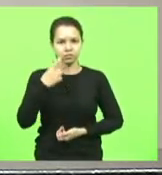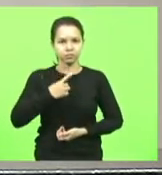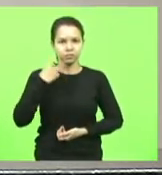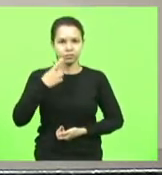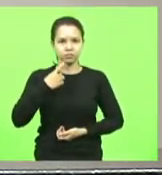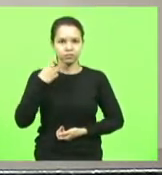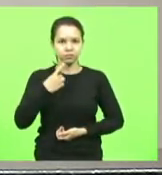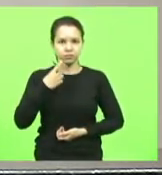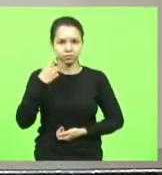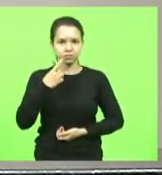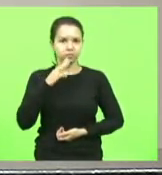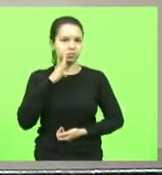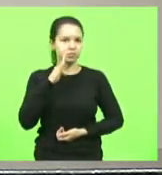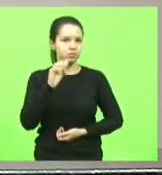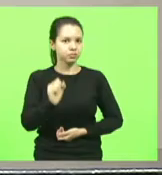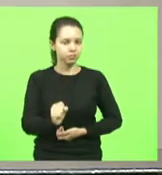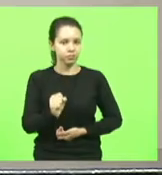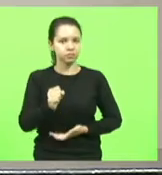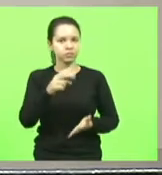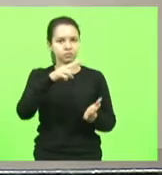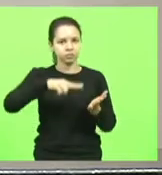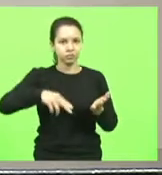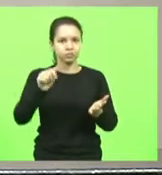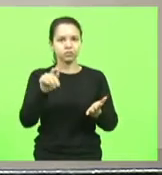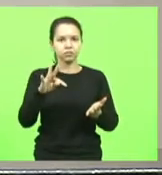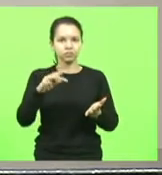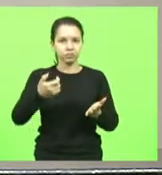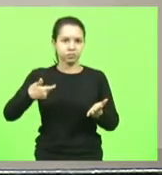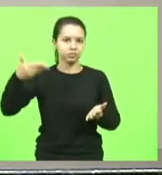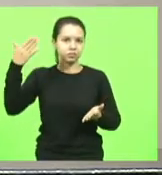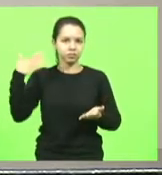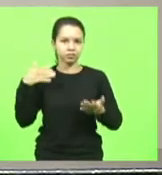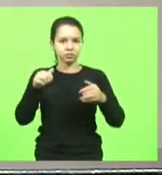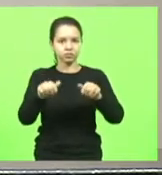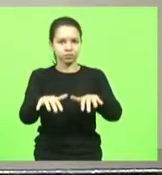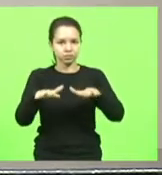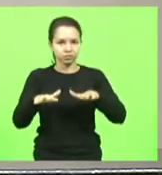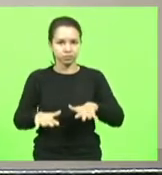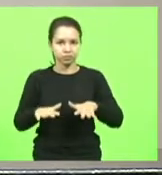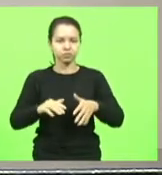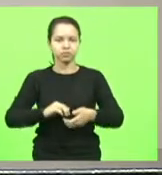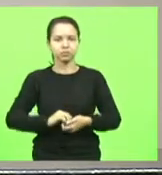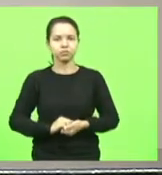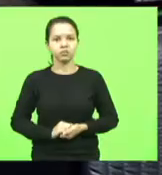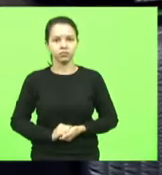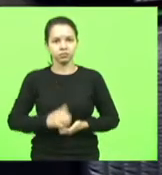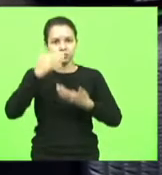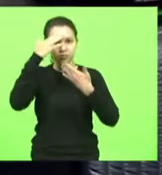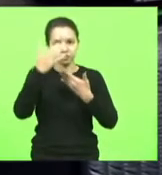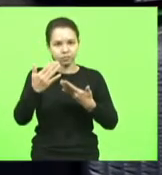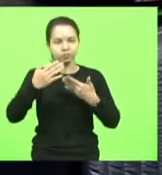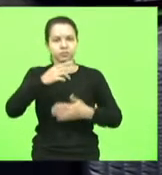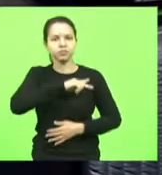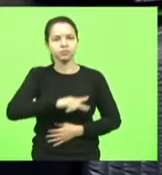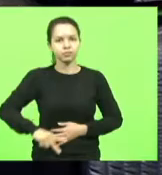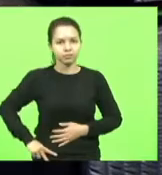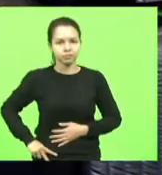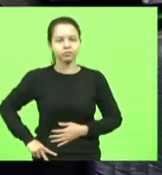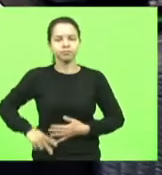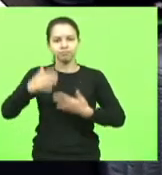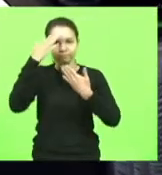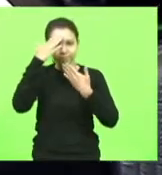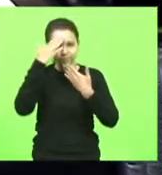Bruno Souza que proceda à leitura da ata da sessão anterior. Muito obrigado, presidente. Grato pela